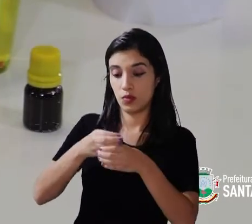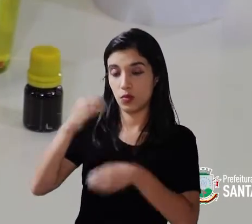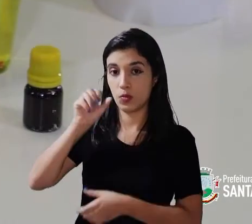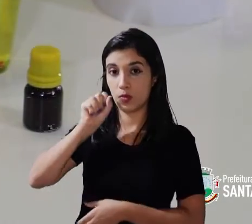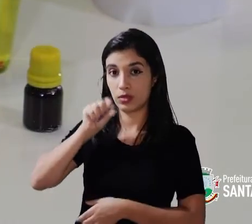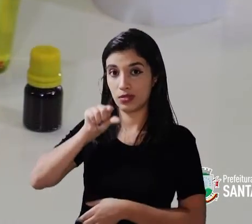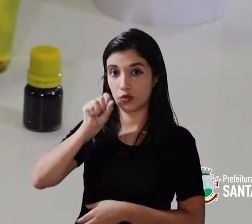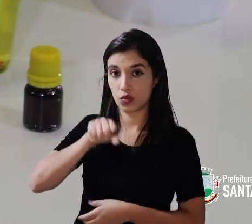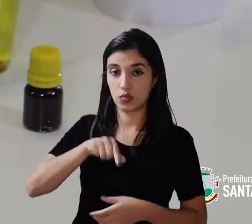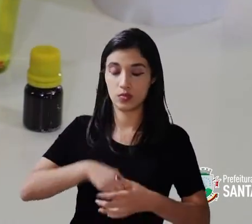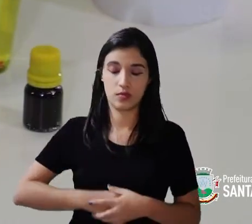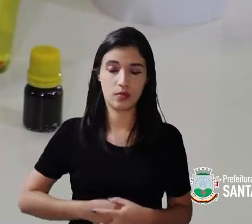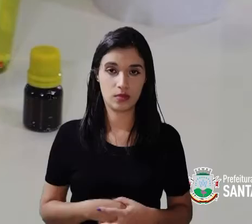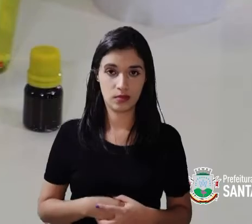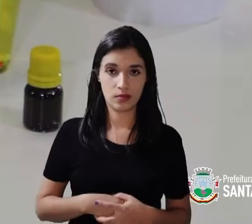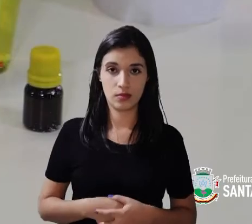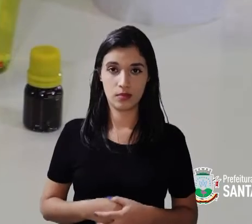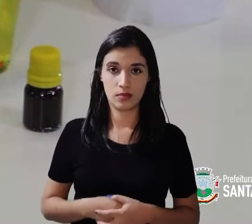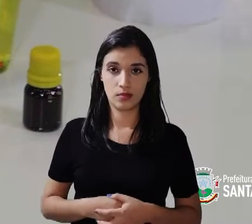azul.